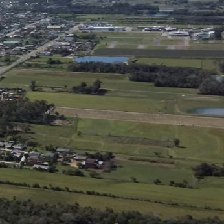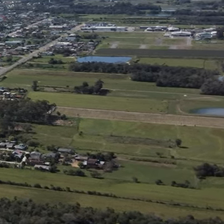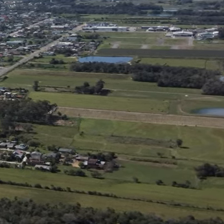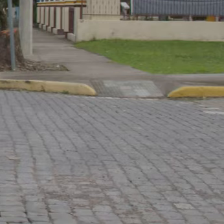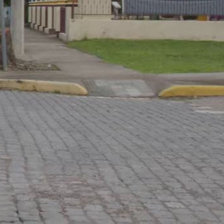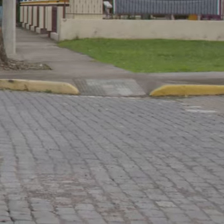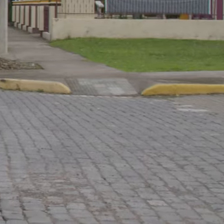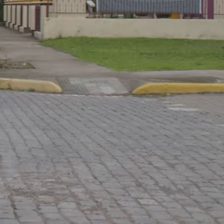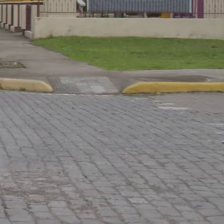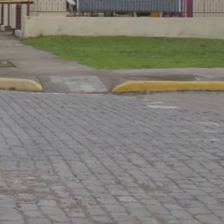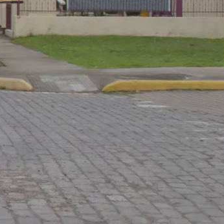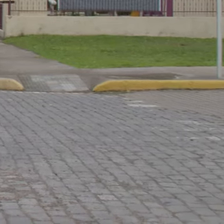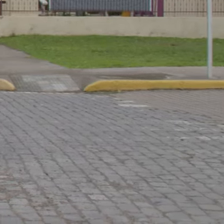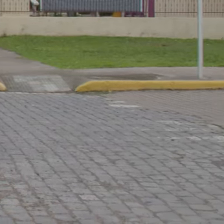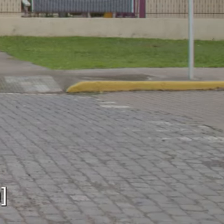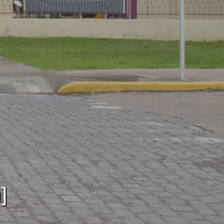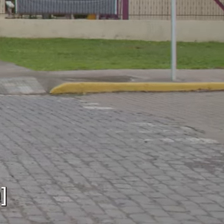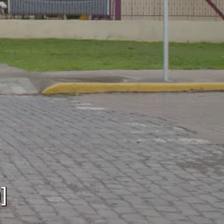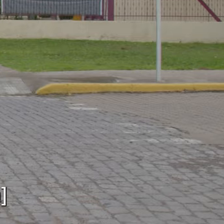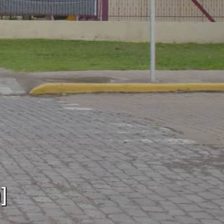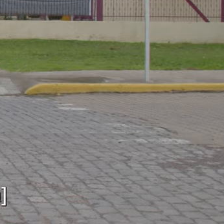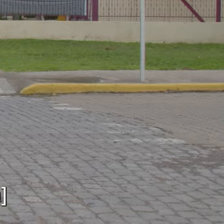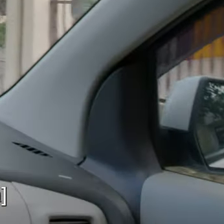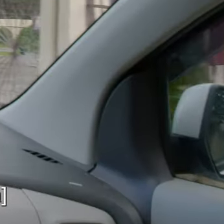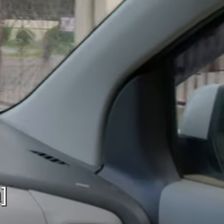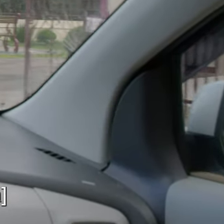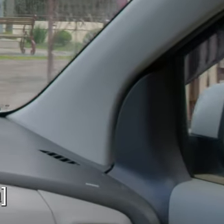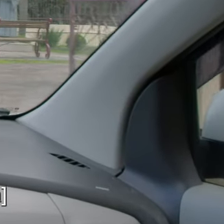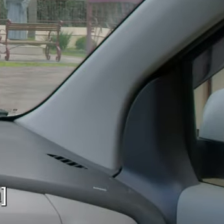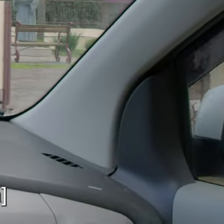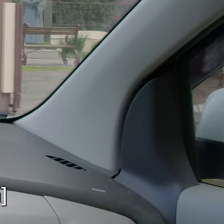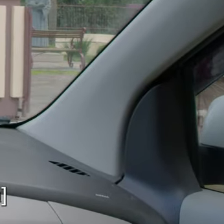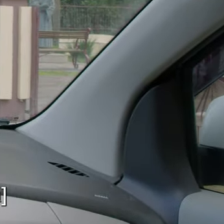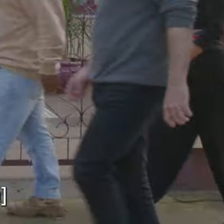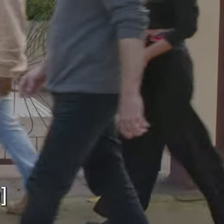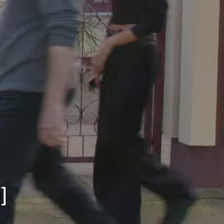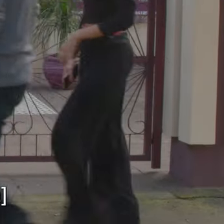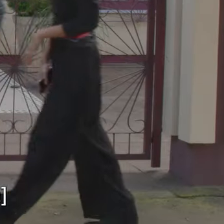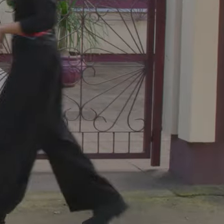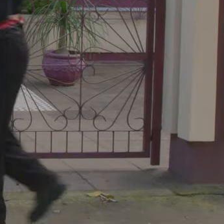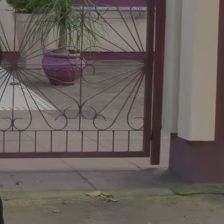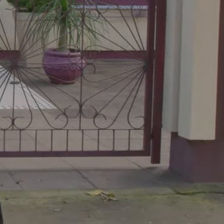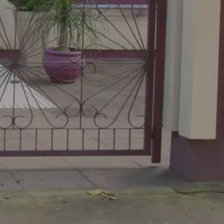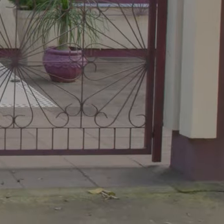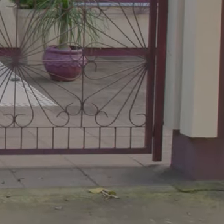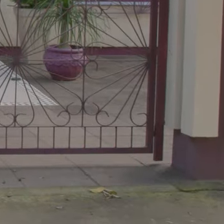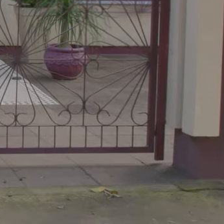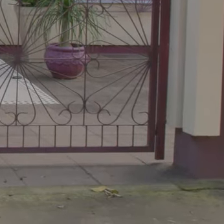montanhas altas Tomadas pela vegetação Eles andam de carro E chegam no Instituto Cultural Brasileiro Alemão de Agudo